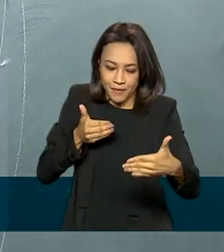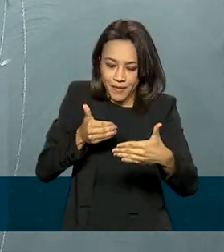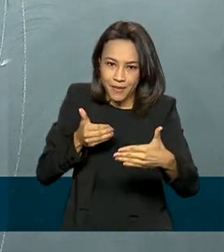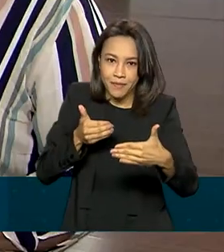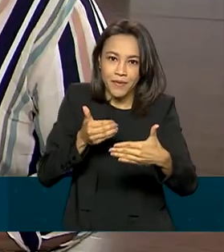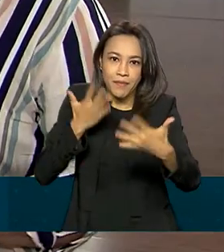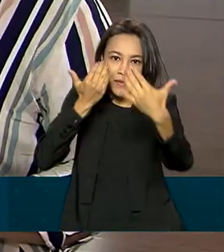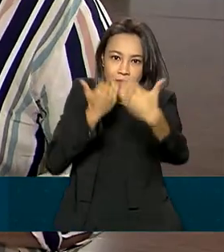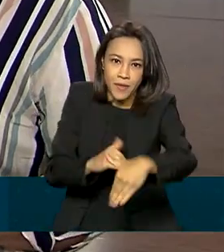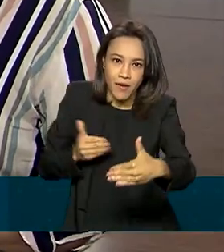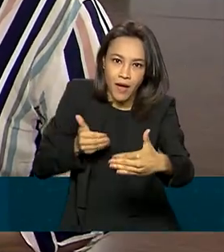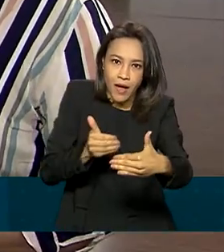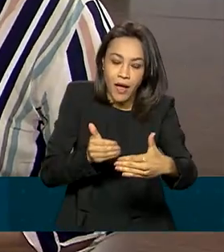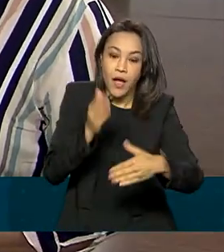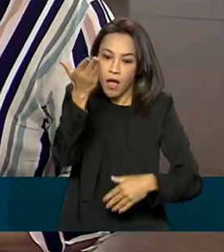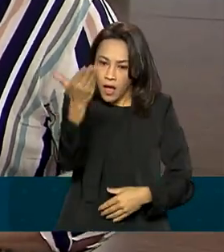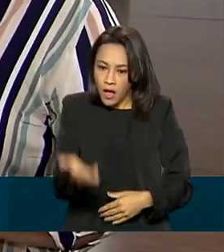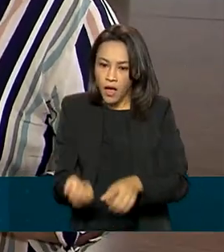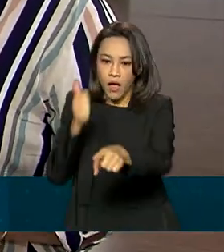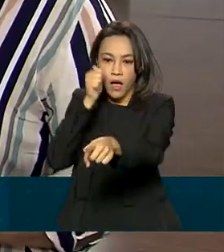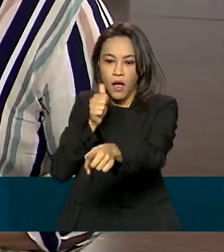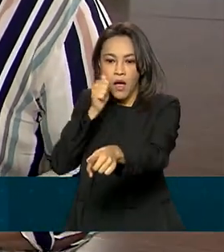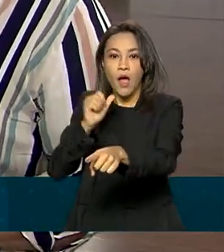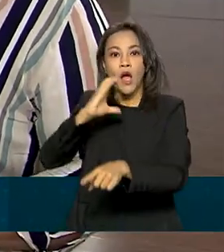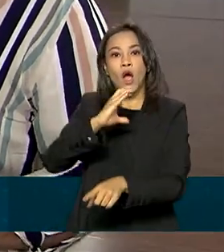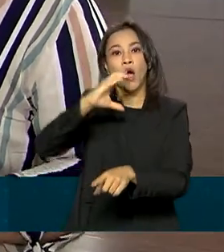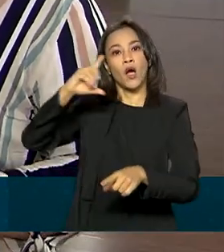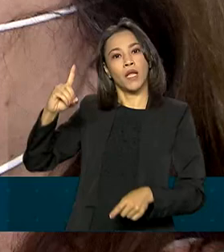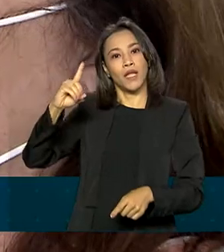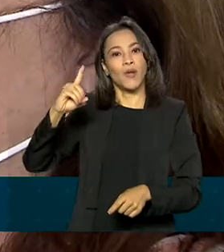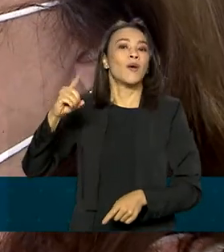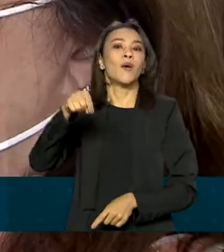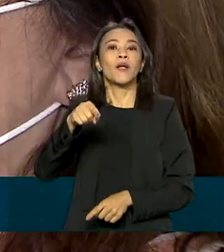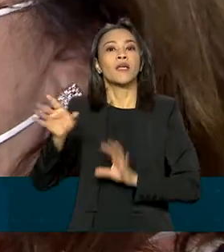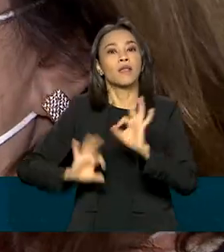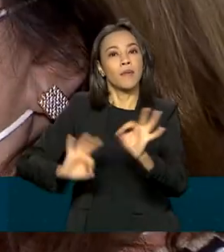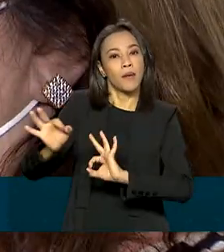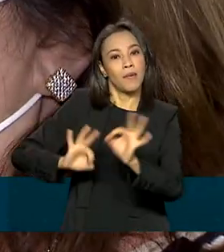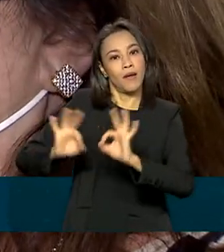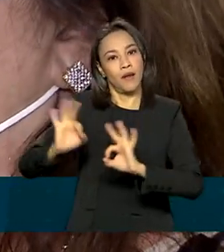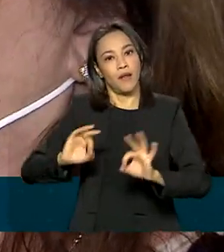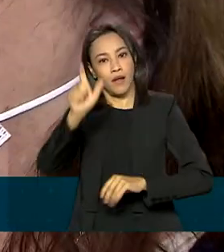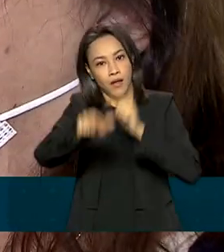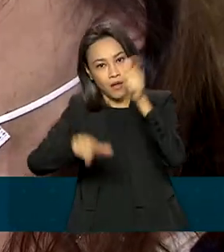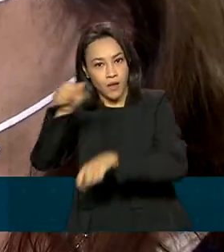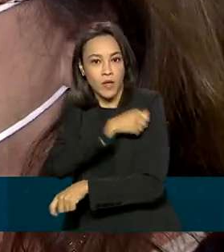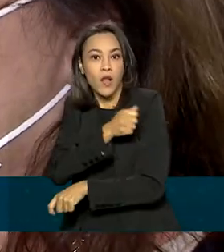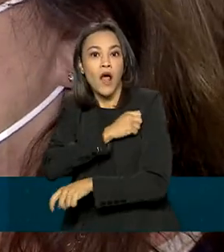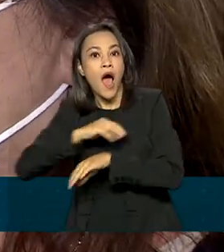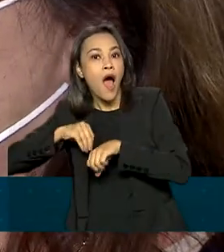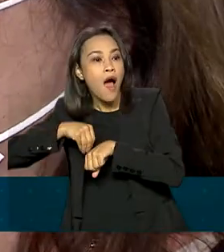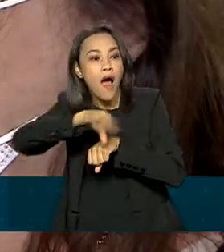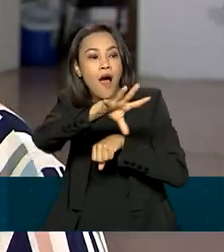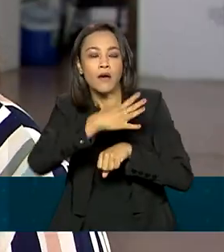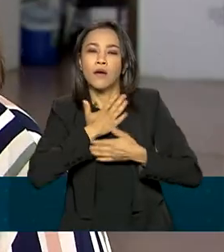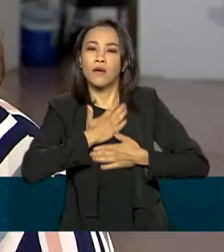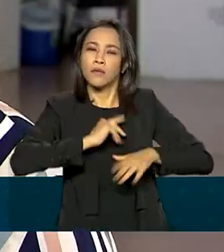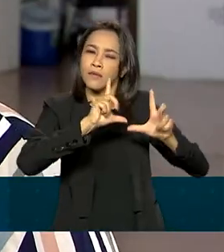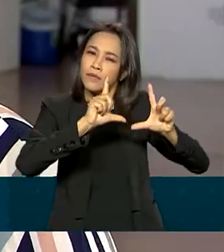para o exame, a coordenadora pedagógica desse cursinho manda um recado para tranquilizar os estudantes.